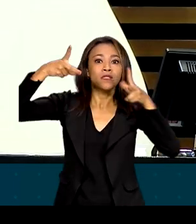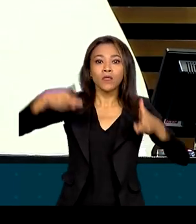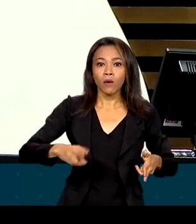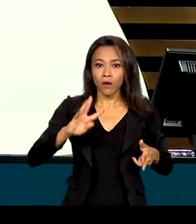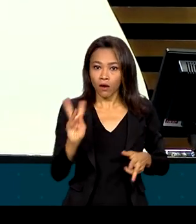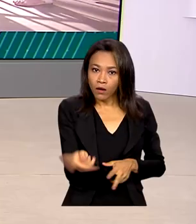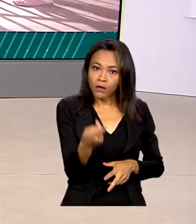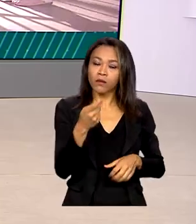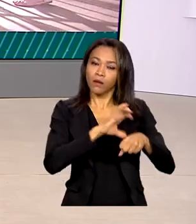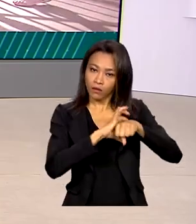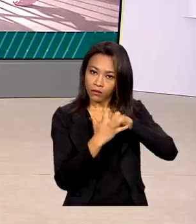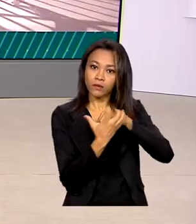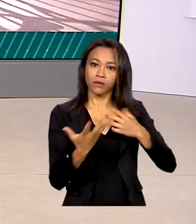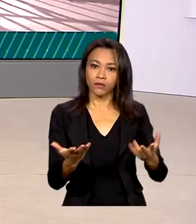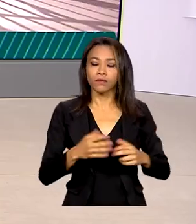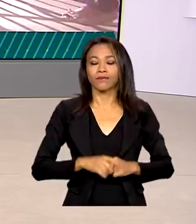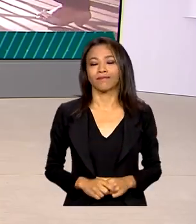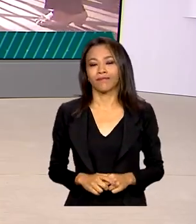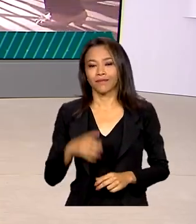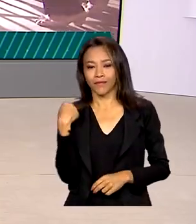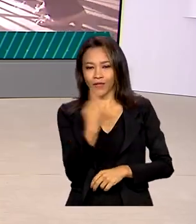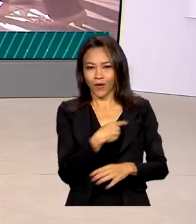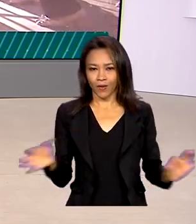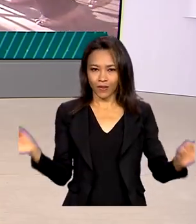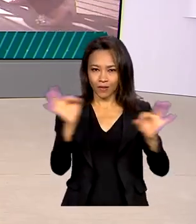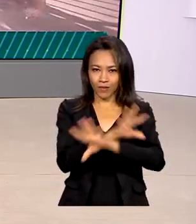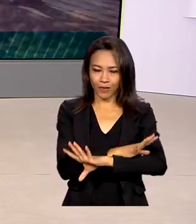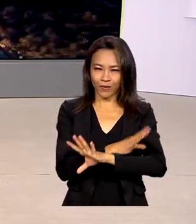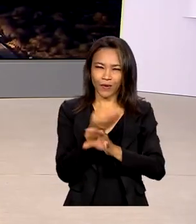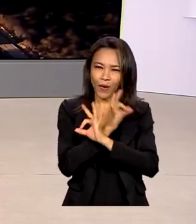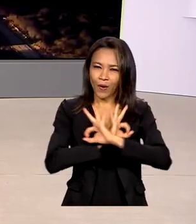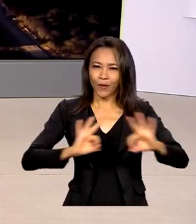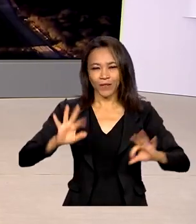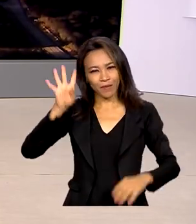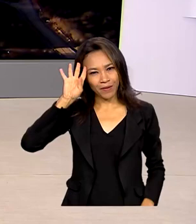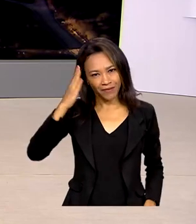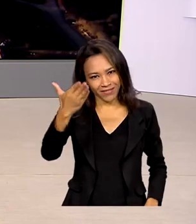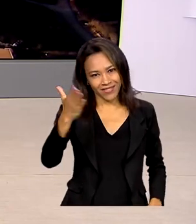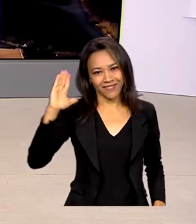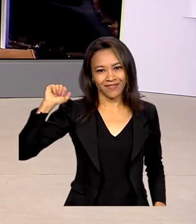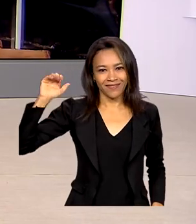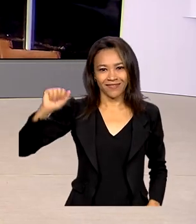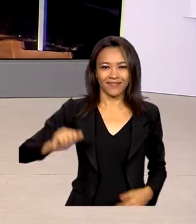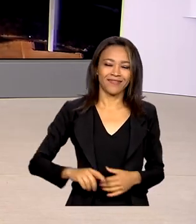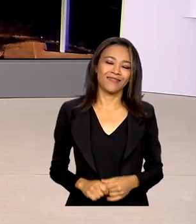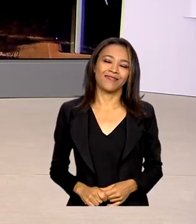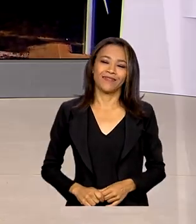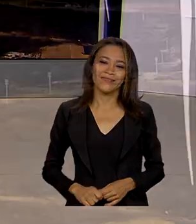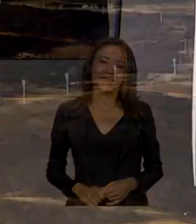na Covid. A gente fica por aqui. Uma ótima quarta-feira para você. Tchau. por